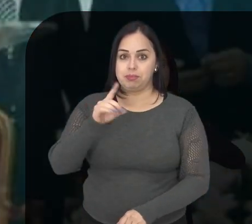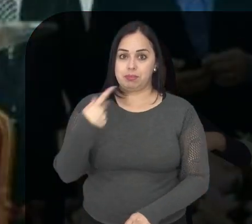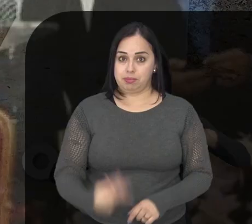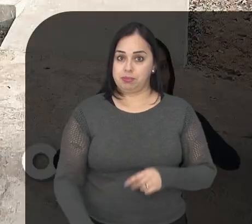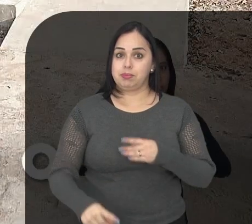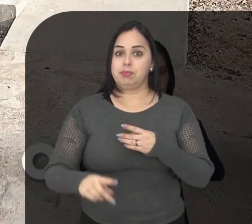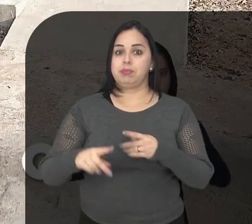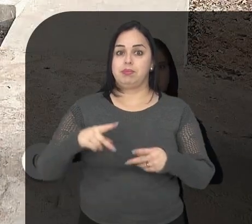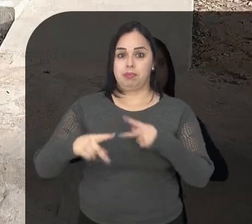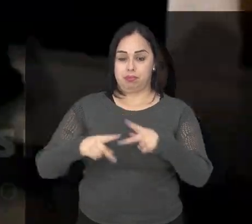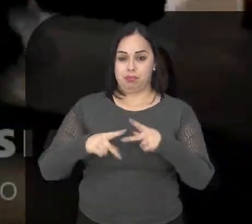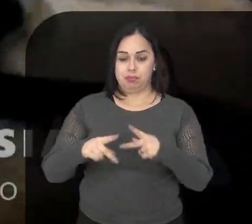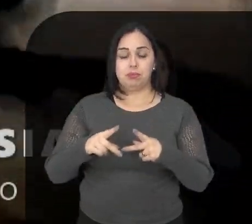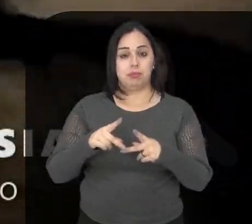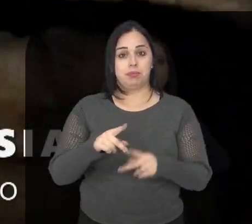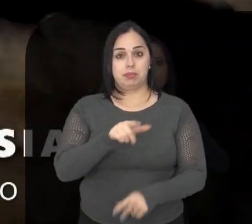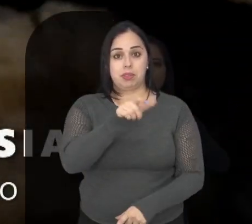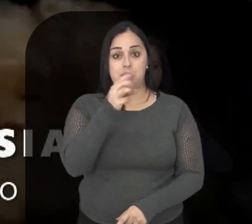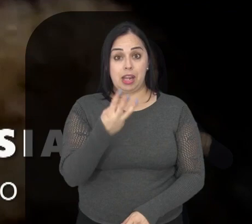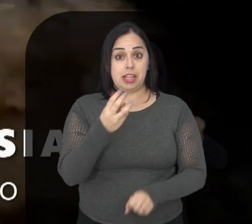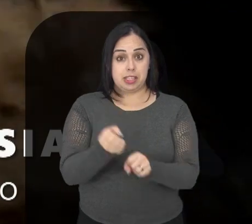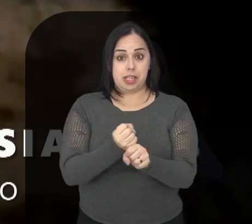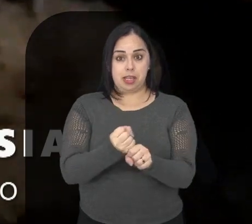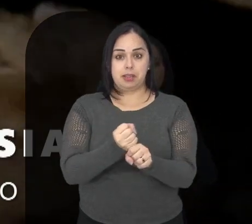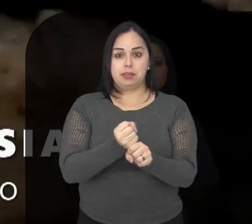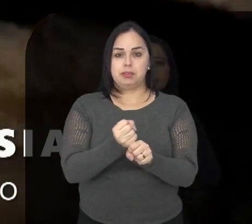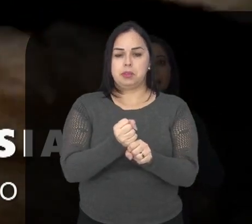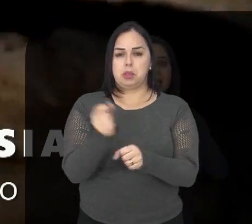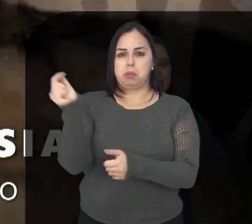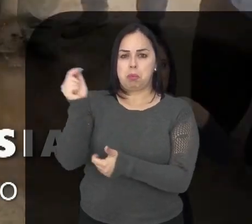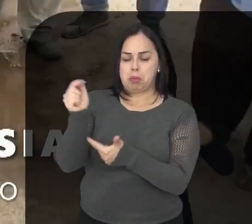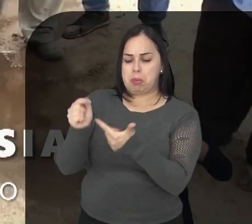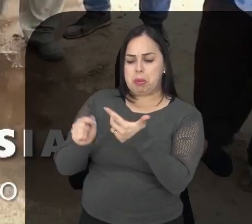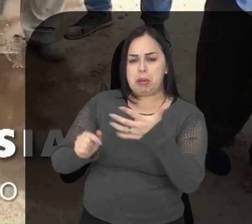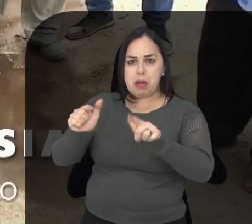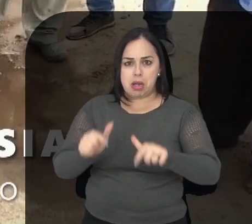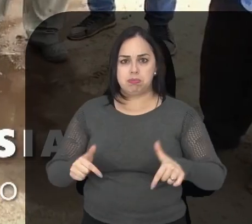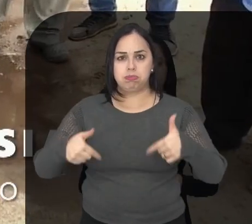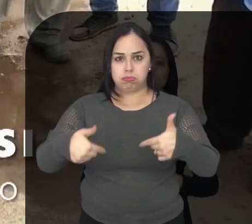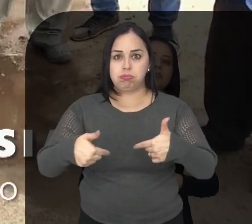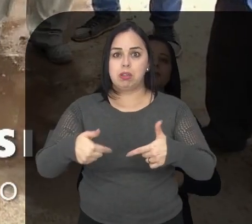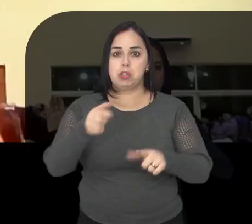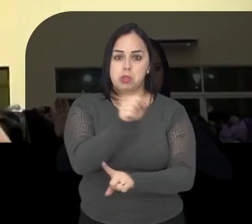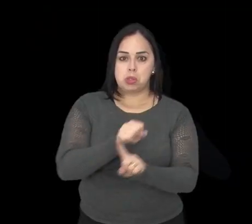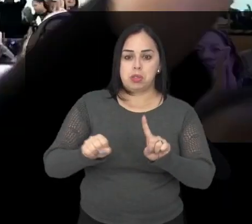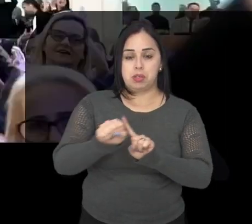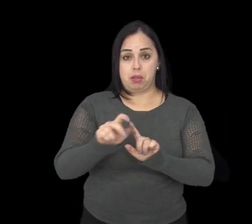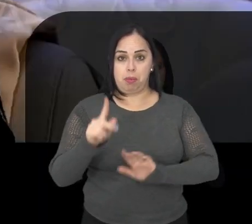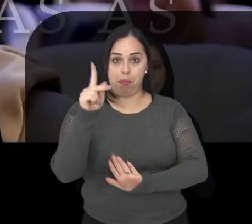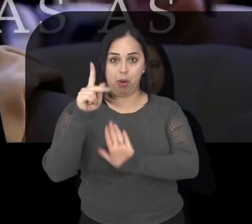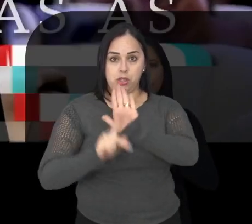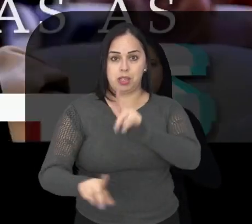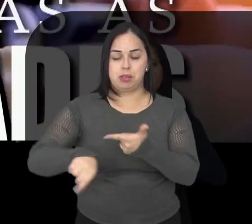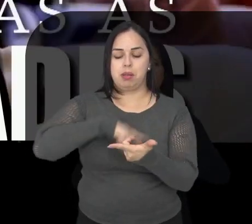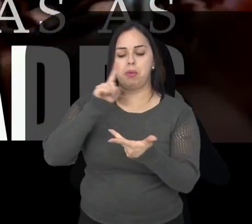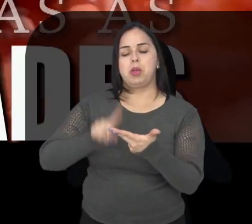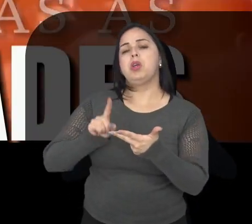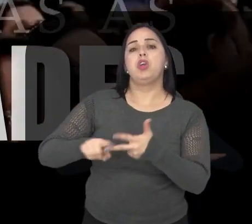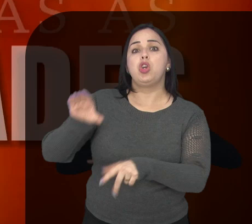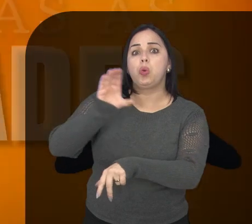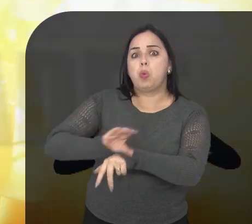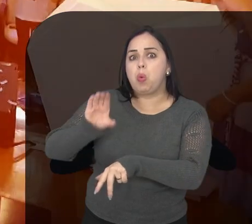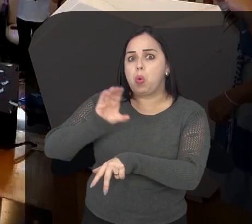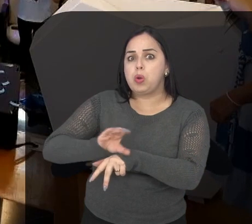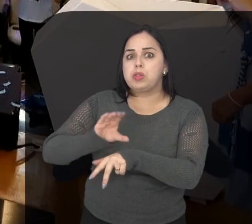Campos. Sob sua conduta nos últimos três anos, diversas ações sociais, projetos e cursos